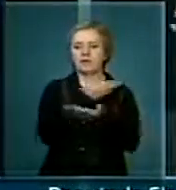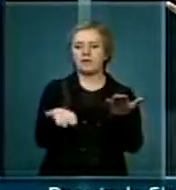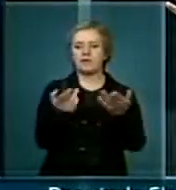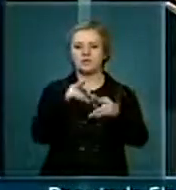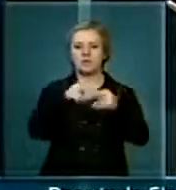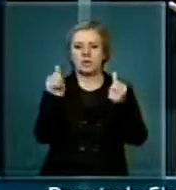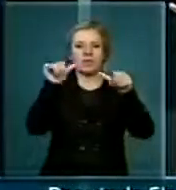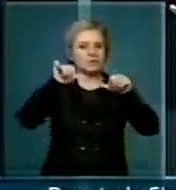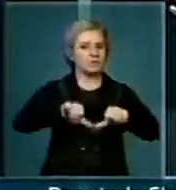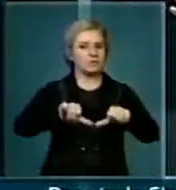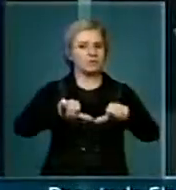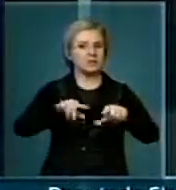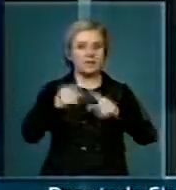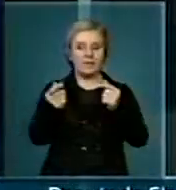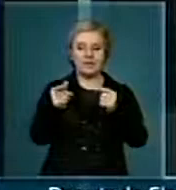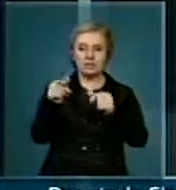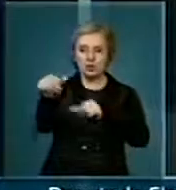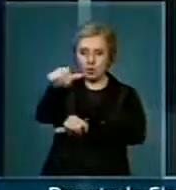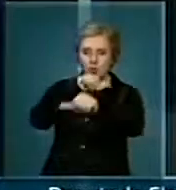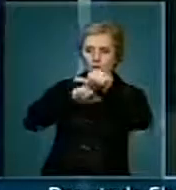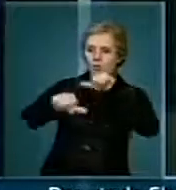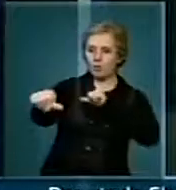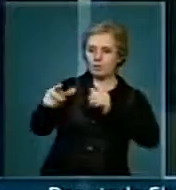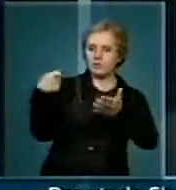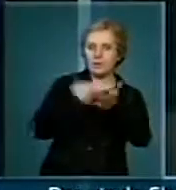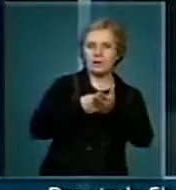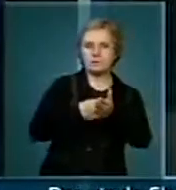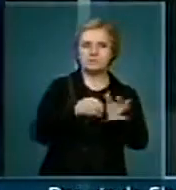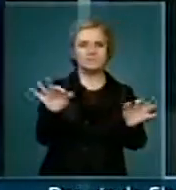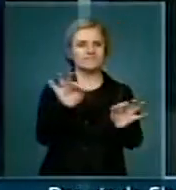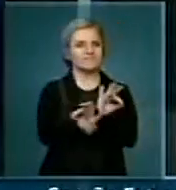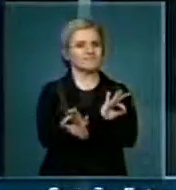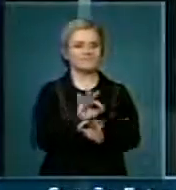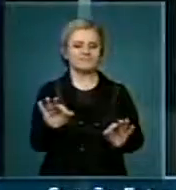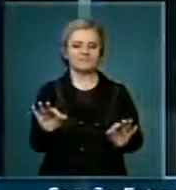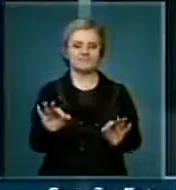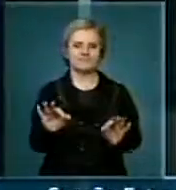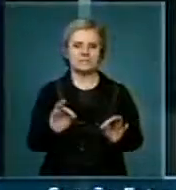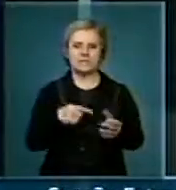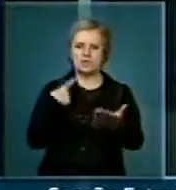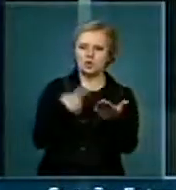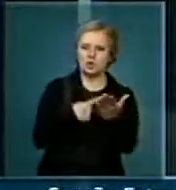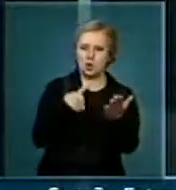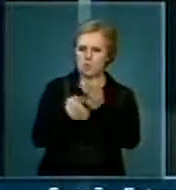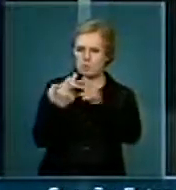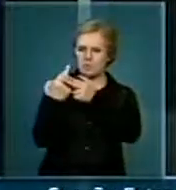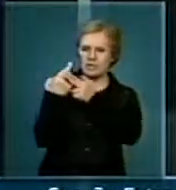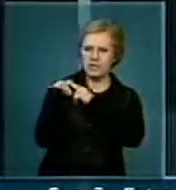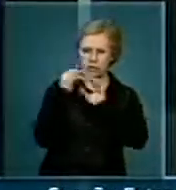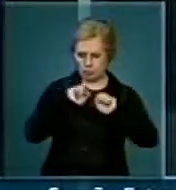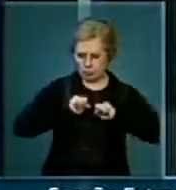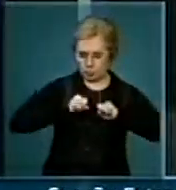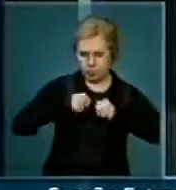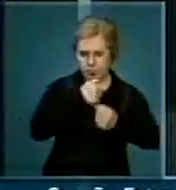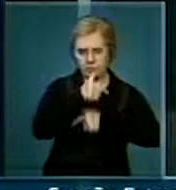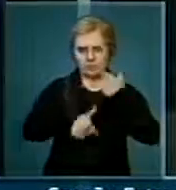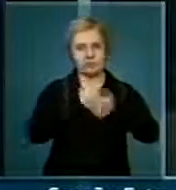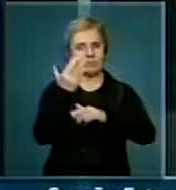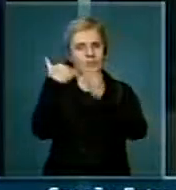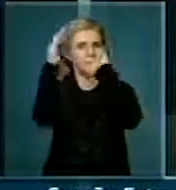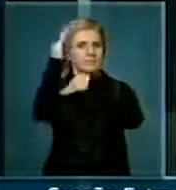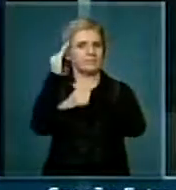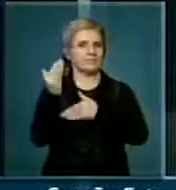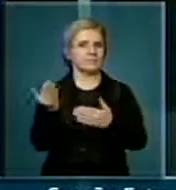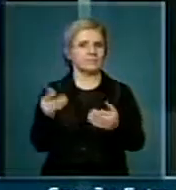nós não exigimos uma contrapartida de compromisso de eficiência, primeiro da empresa e